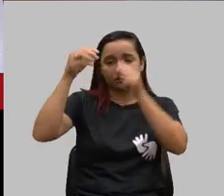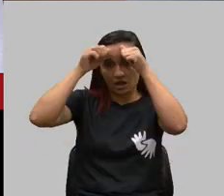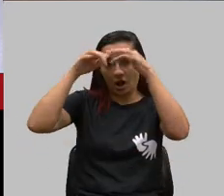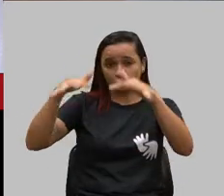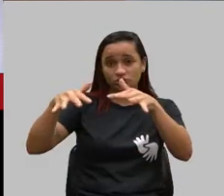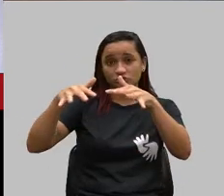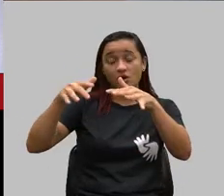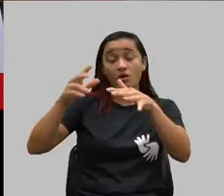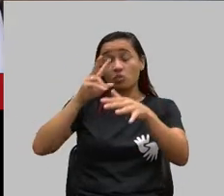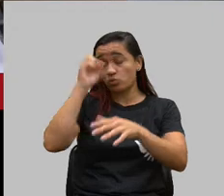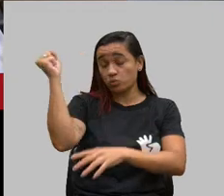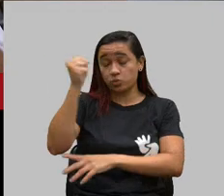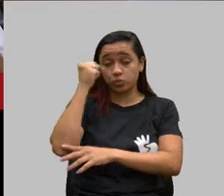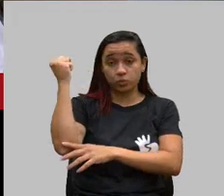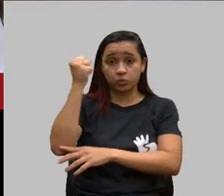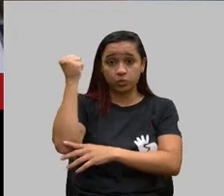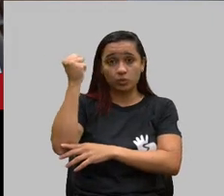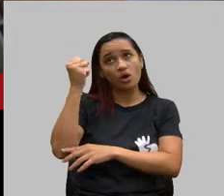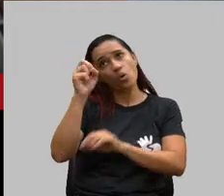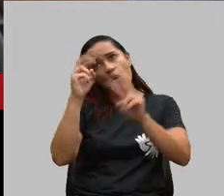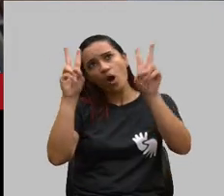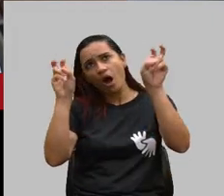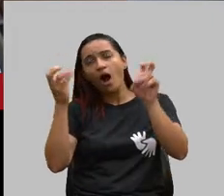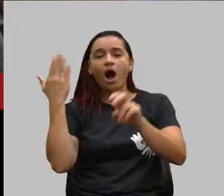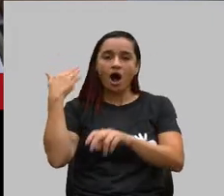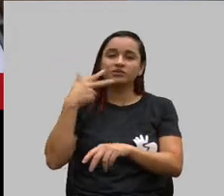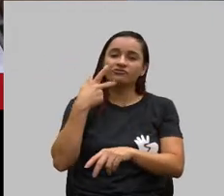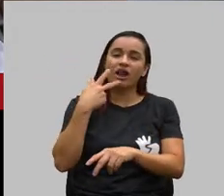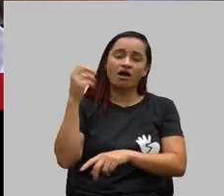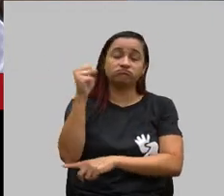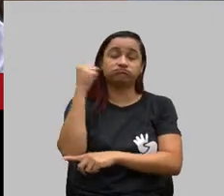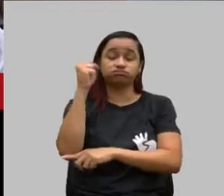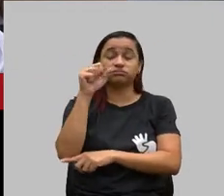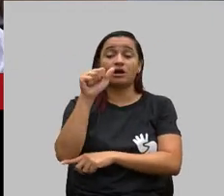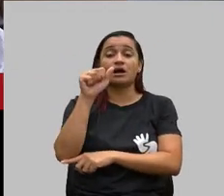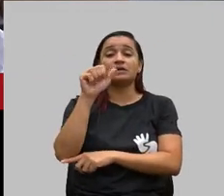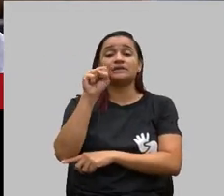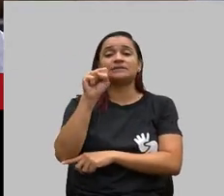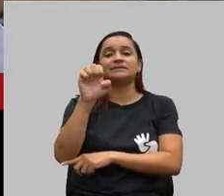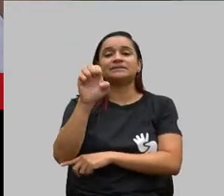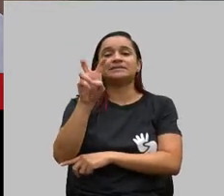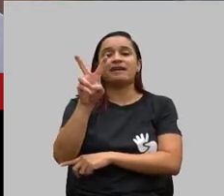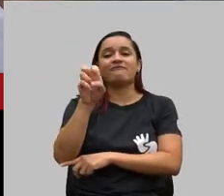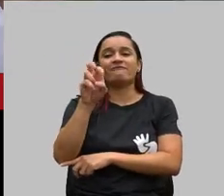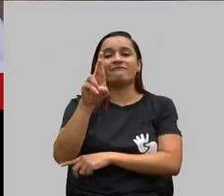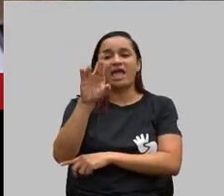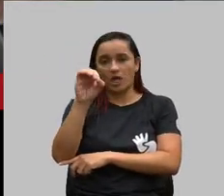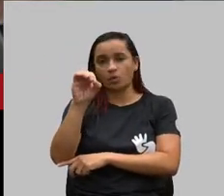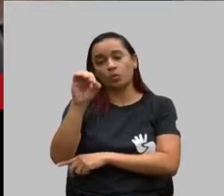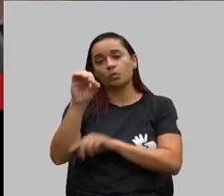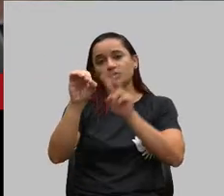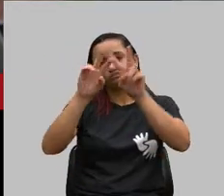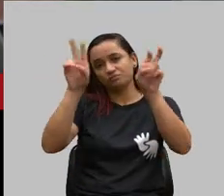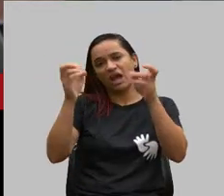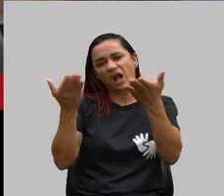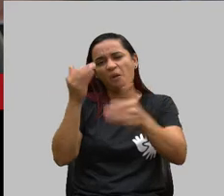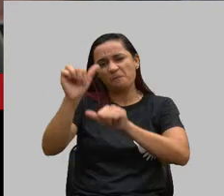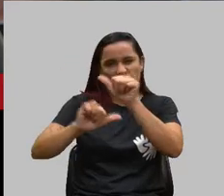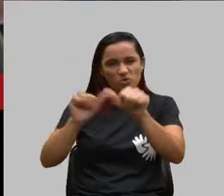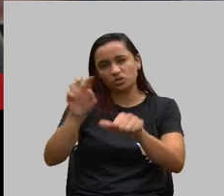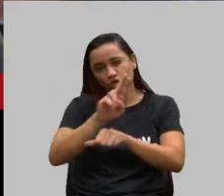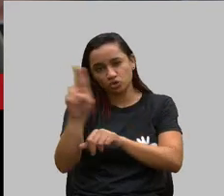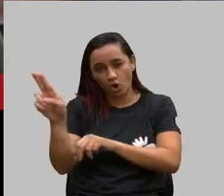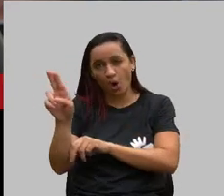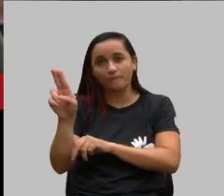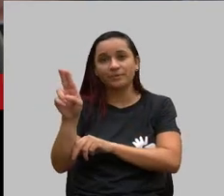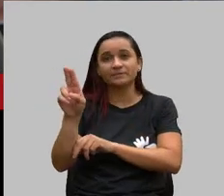severo, é um antigo severo, agora não pode falar mais, mudam-se as nomenclaturas, mas